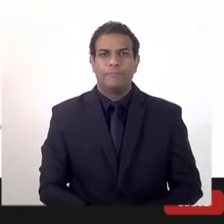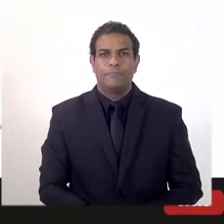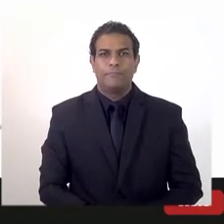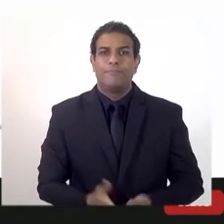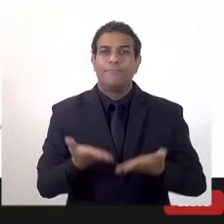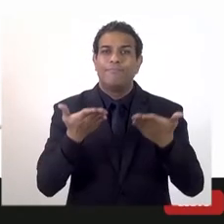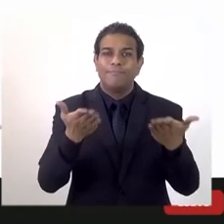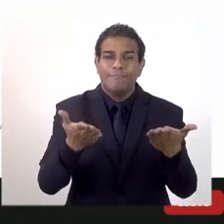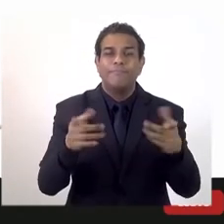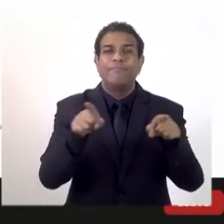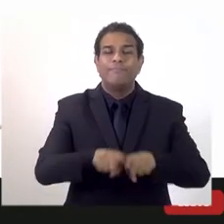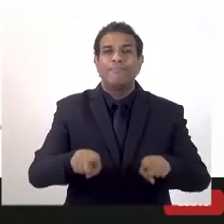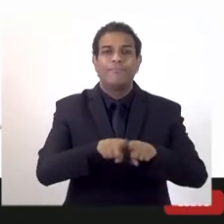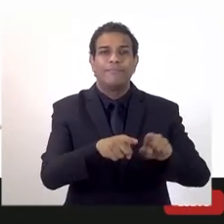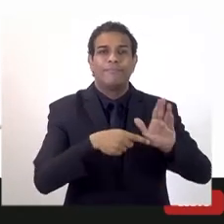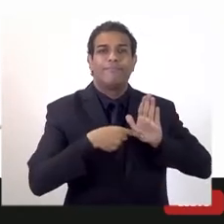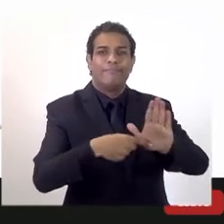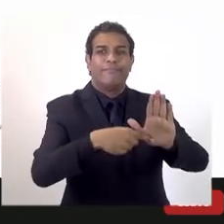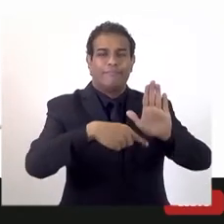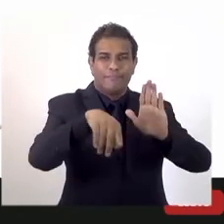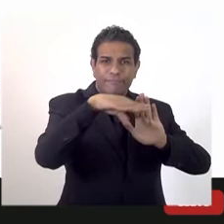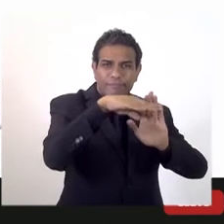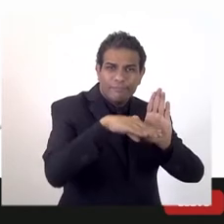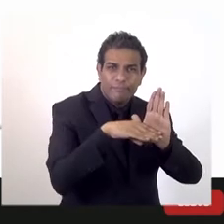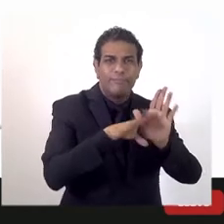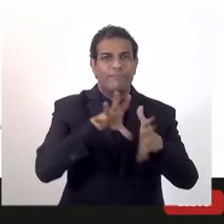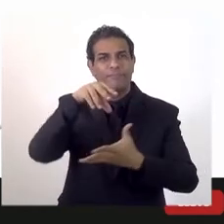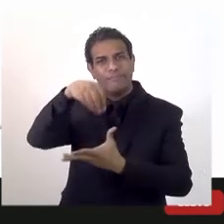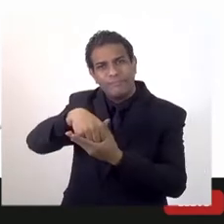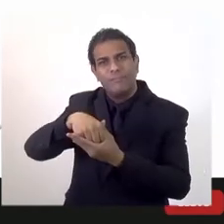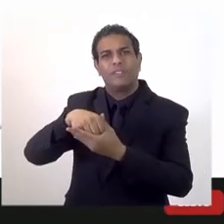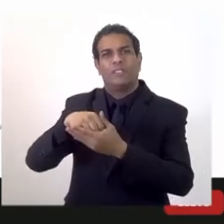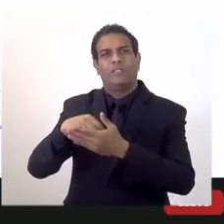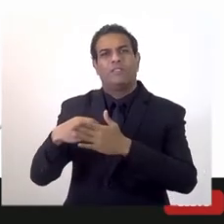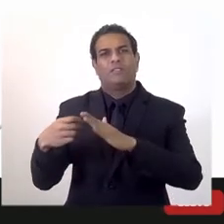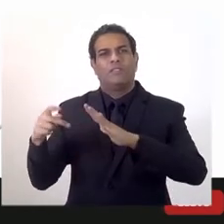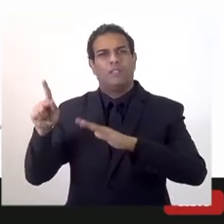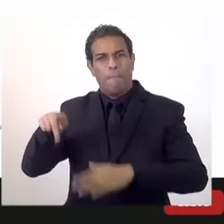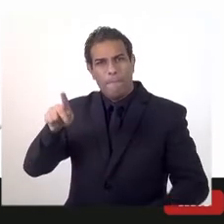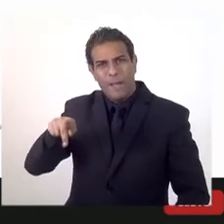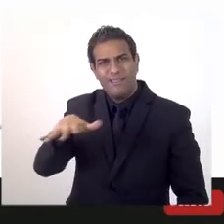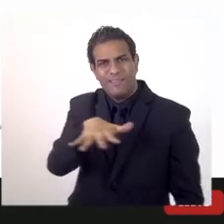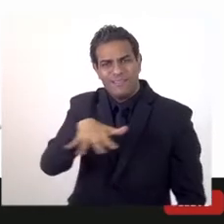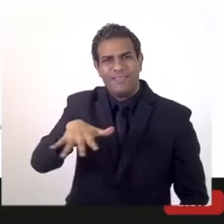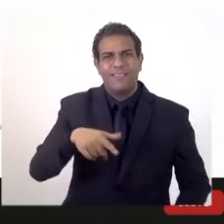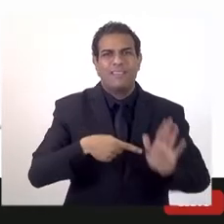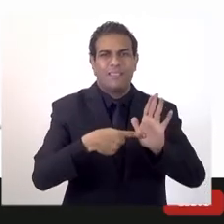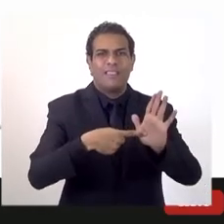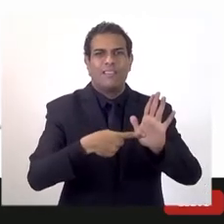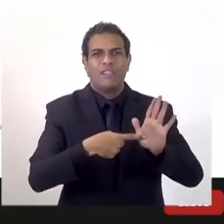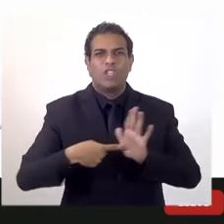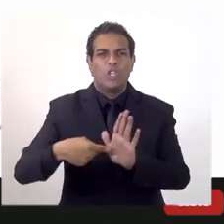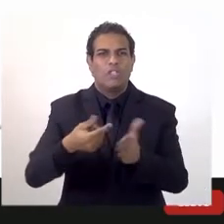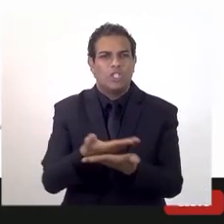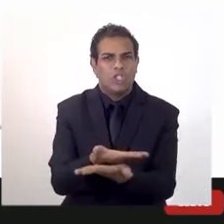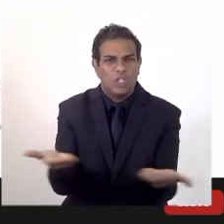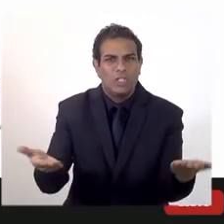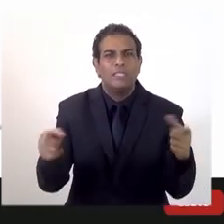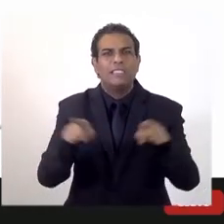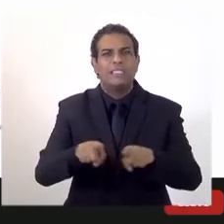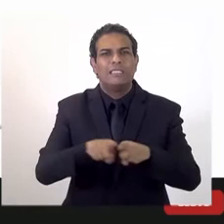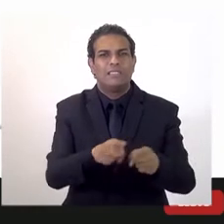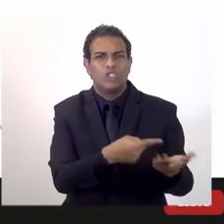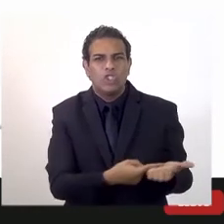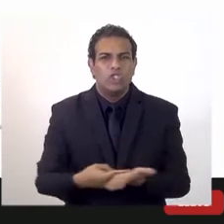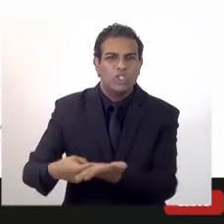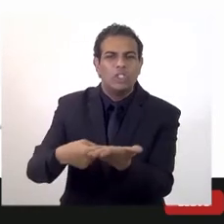Esse é o dado que eu já tinha falado, esse é o dado de fontes da Petrobras, está na nossa nota técnica, que está à disposição de todas e todas. as agências também